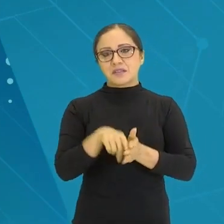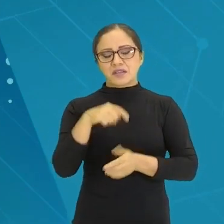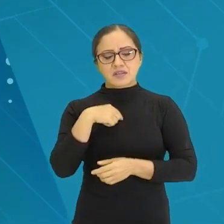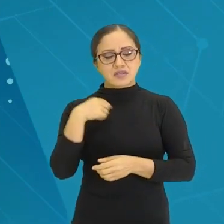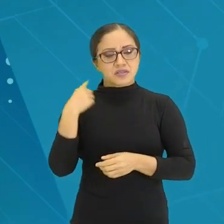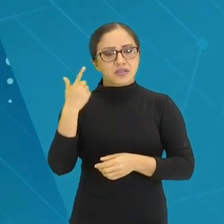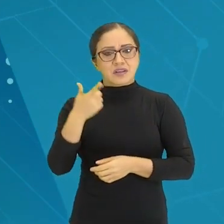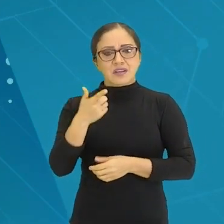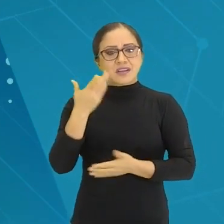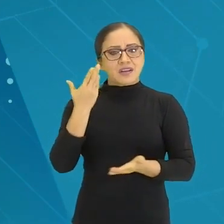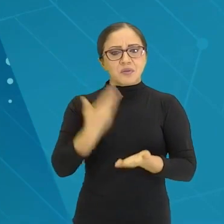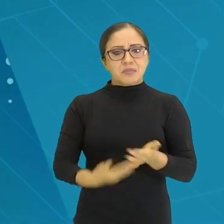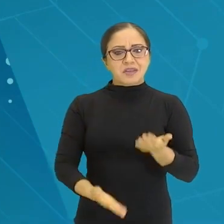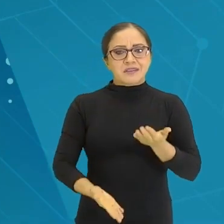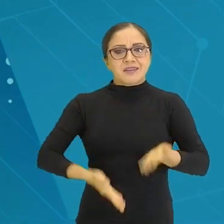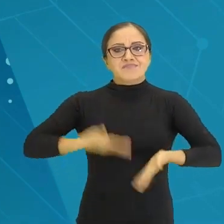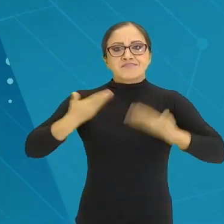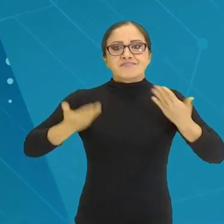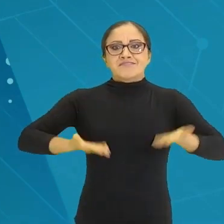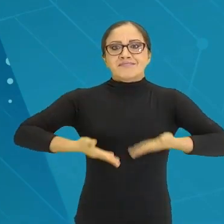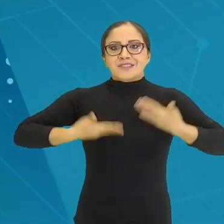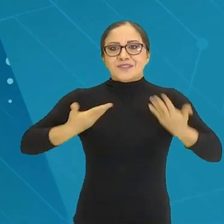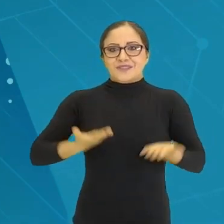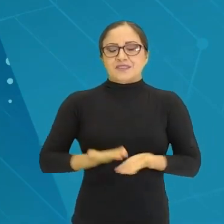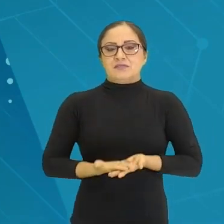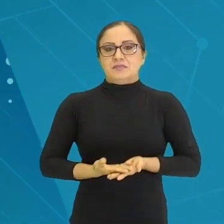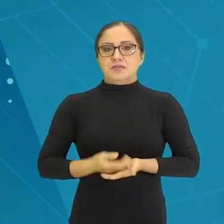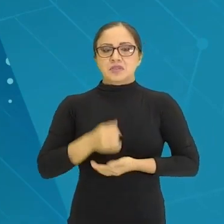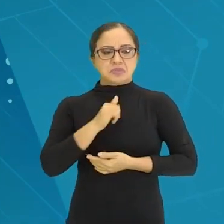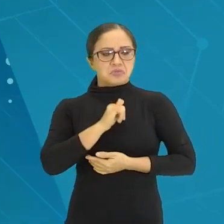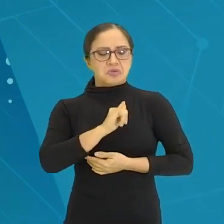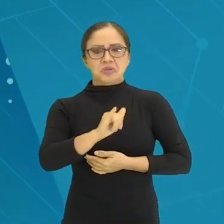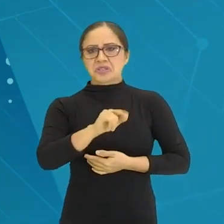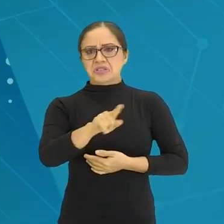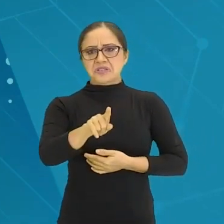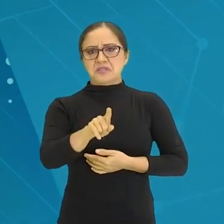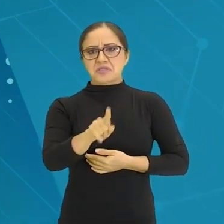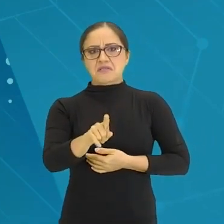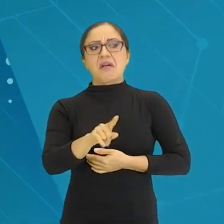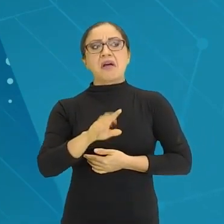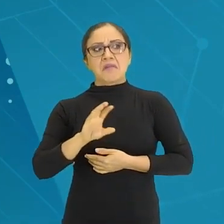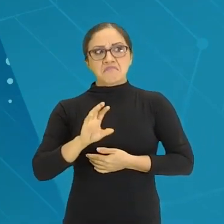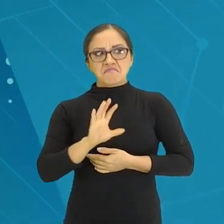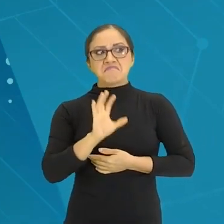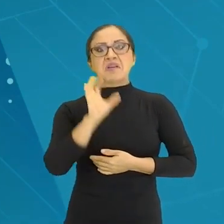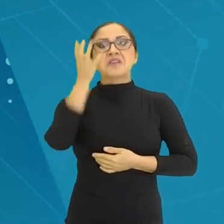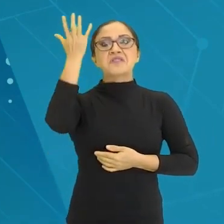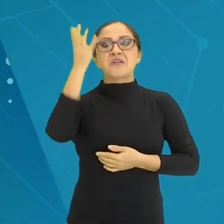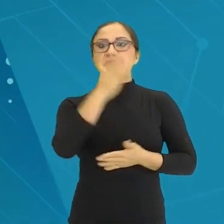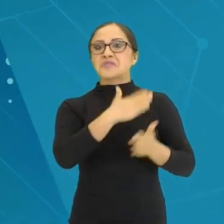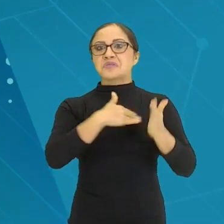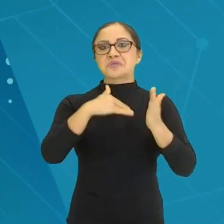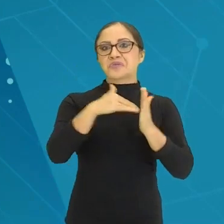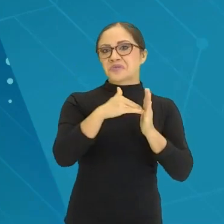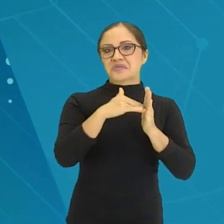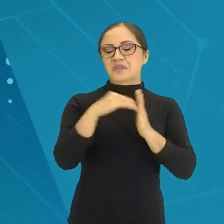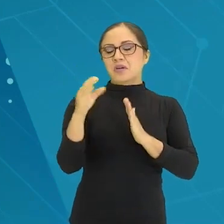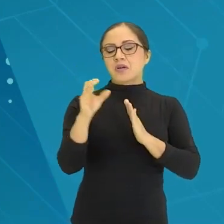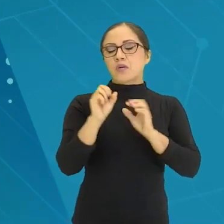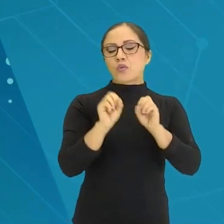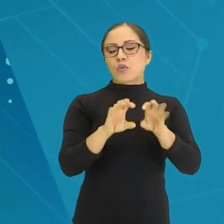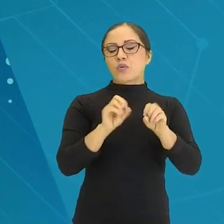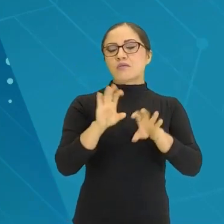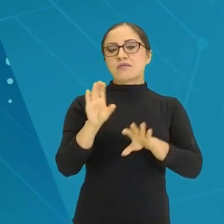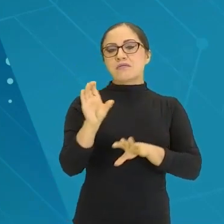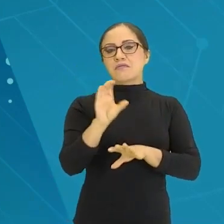E também eu não estou aqui para dizer, olha, essa é a solução do ensino de ciências, tá? É por aqui que vai. Não, essa é mais uma